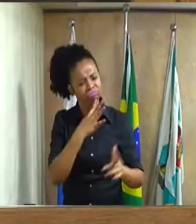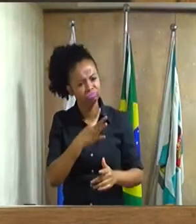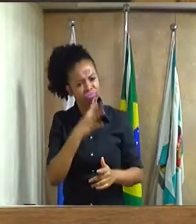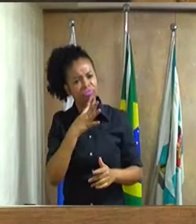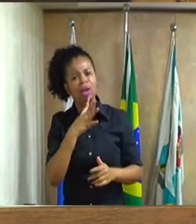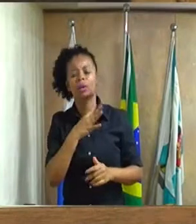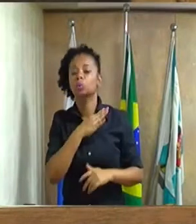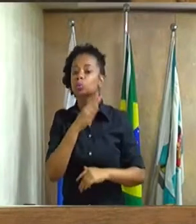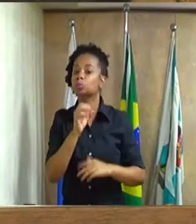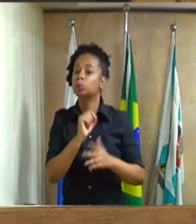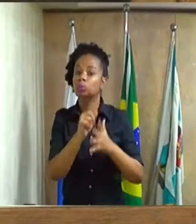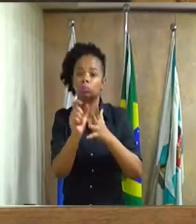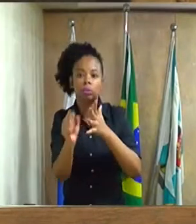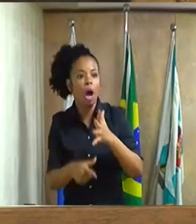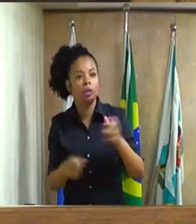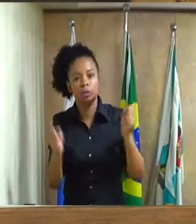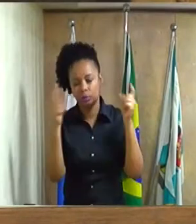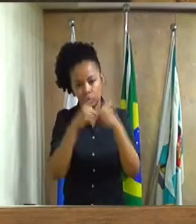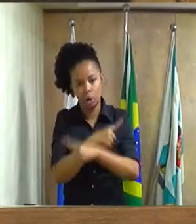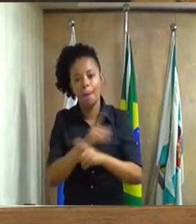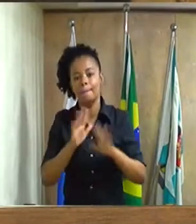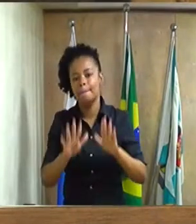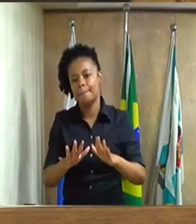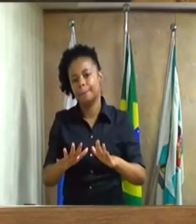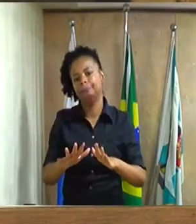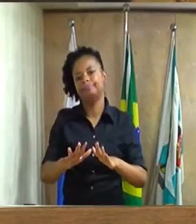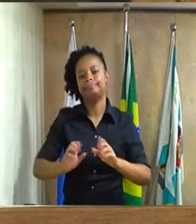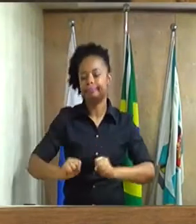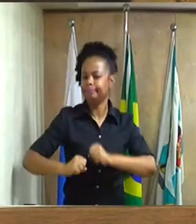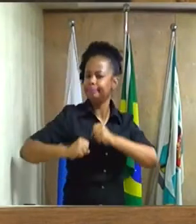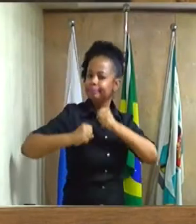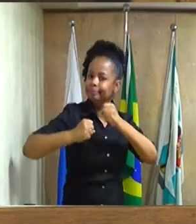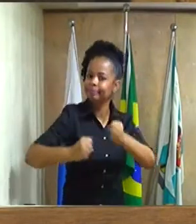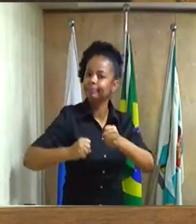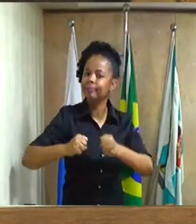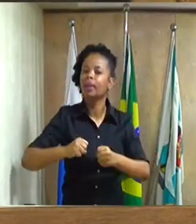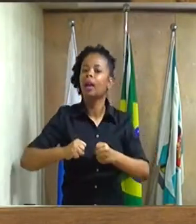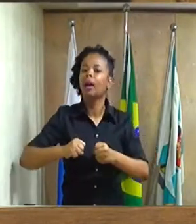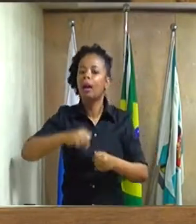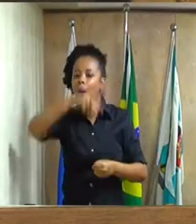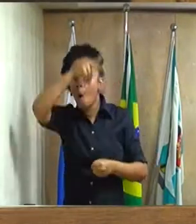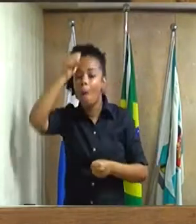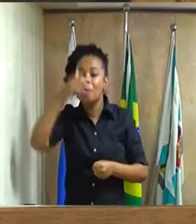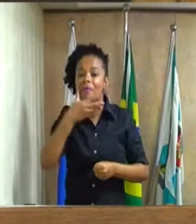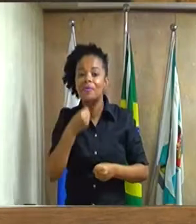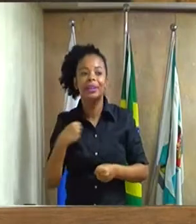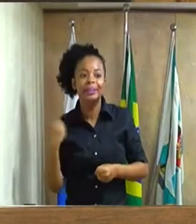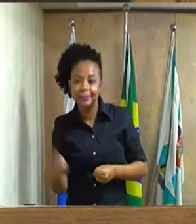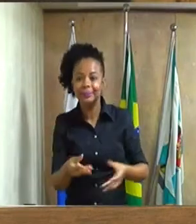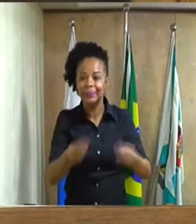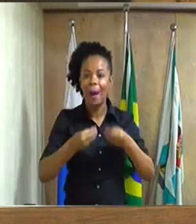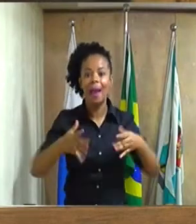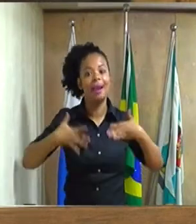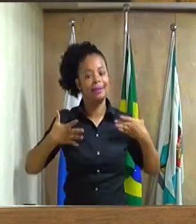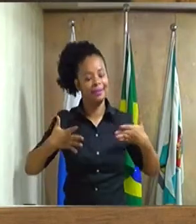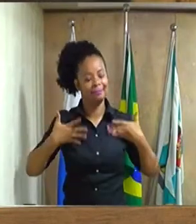da dificuldade, mas com muita luta o prefeito tem nos dado alegria. Vossa Excelência sempre tem a parte.